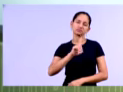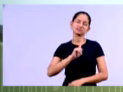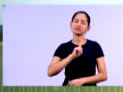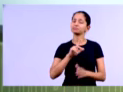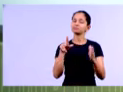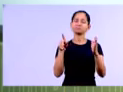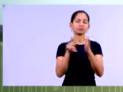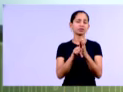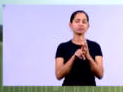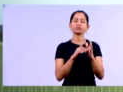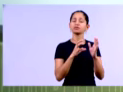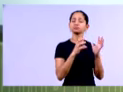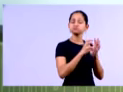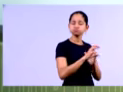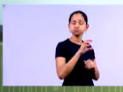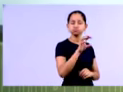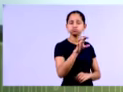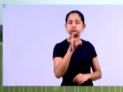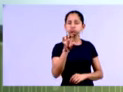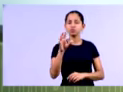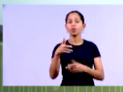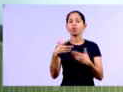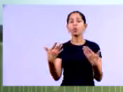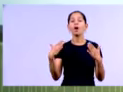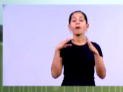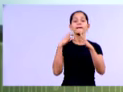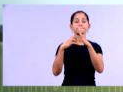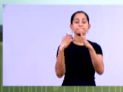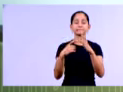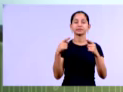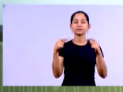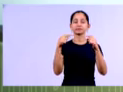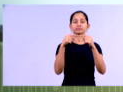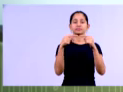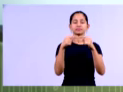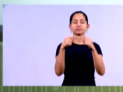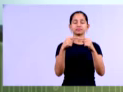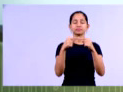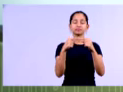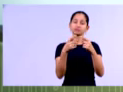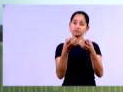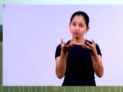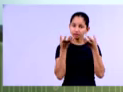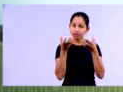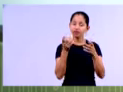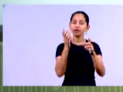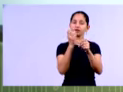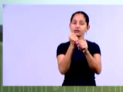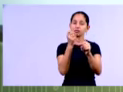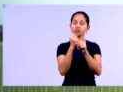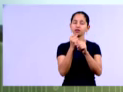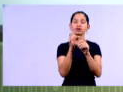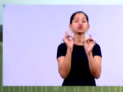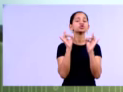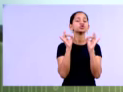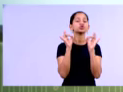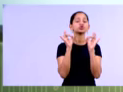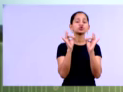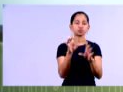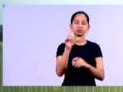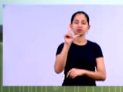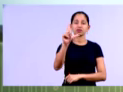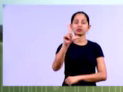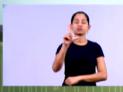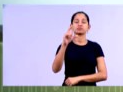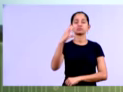específica, né? Para o tipo de análise que está tecendo naquele momento. Ah, não, eu quero calcular, então, agora, somente a liquidez corrente,